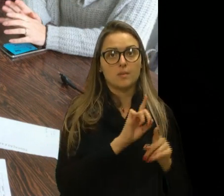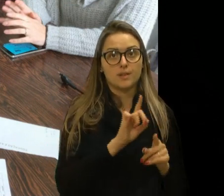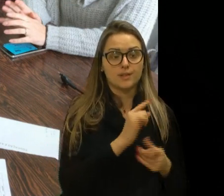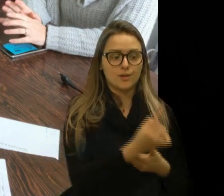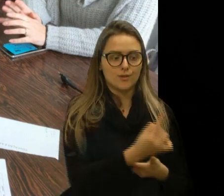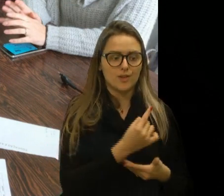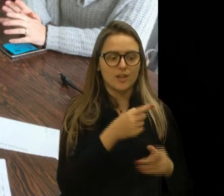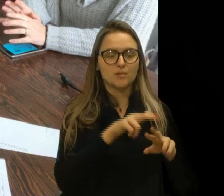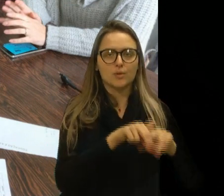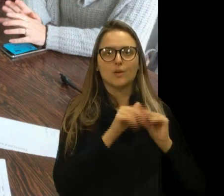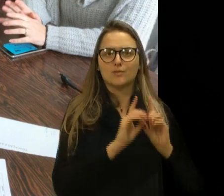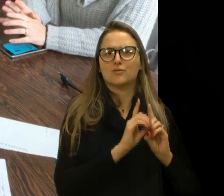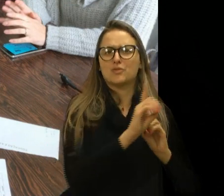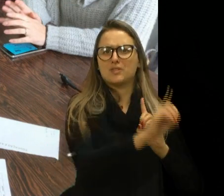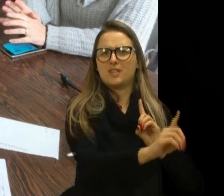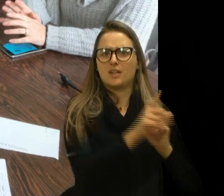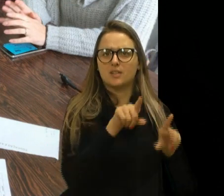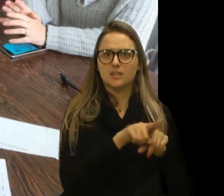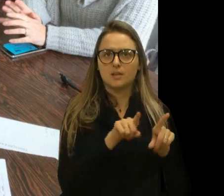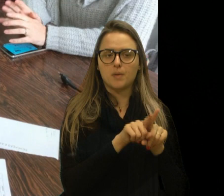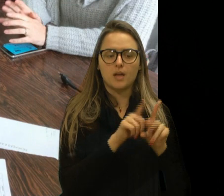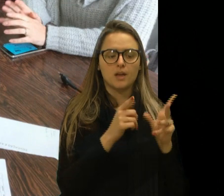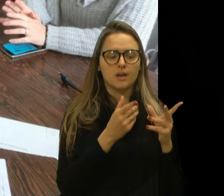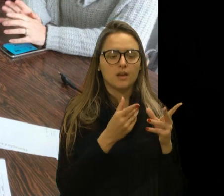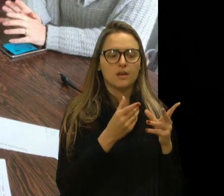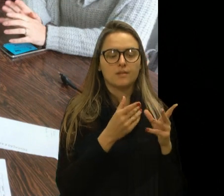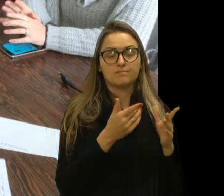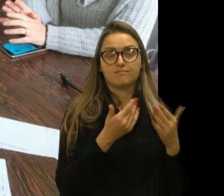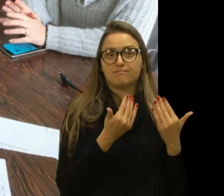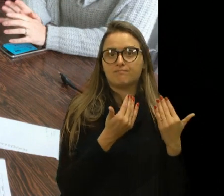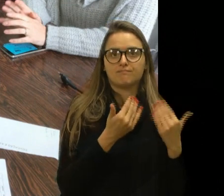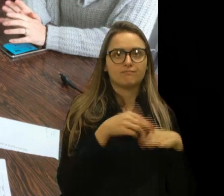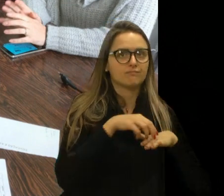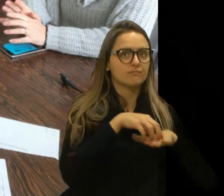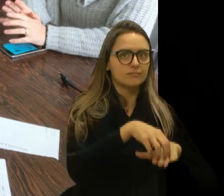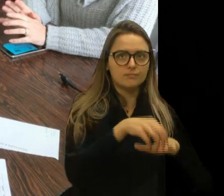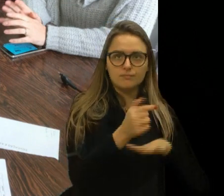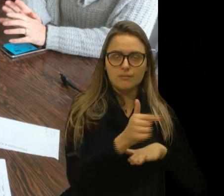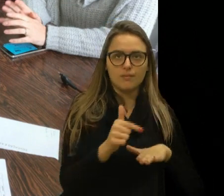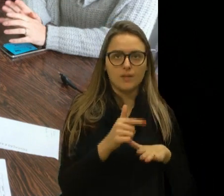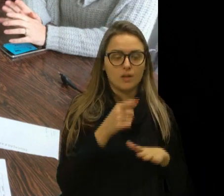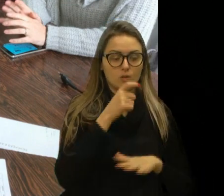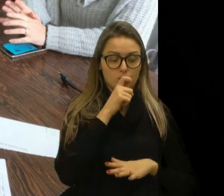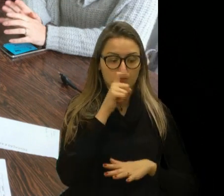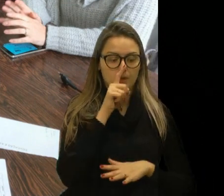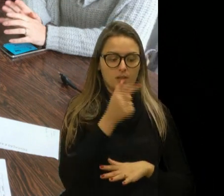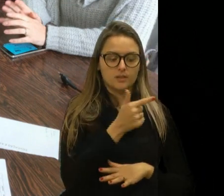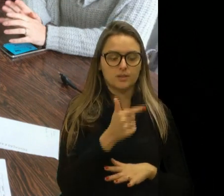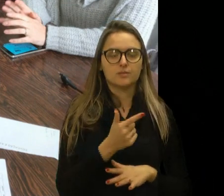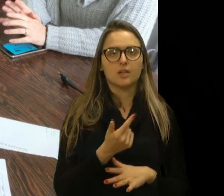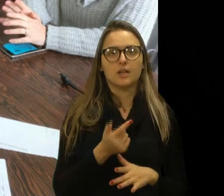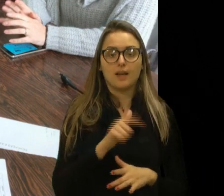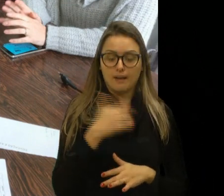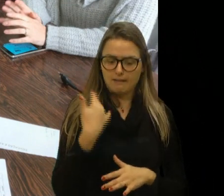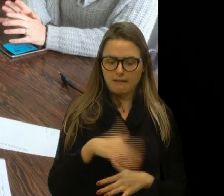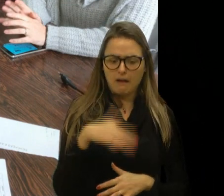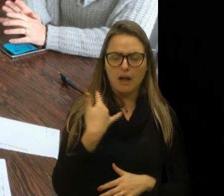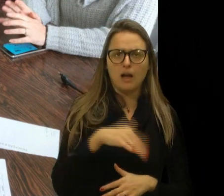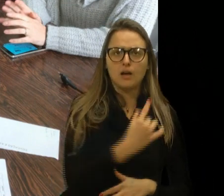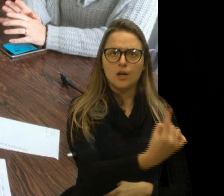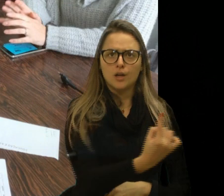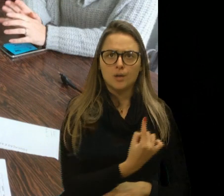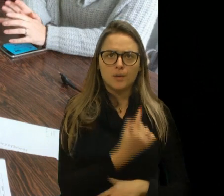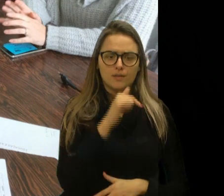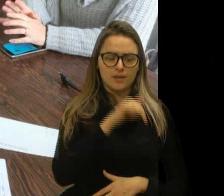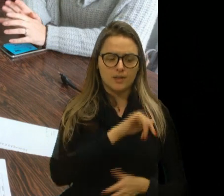custo, pela distância do transporte. Muitos pais, muitas vezes, não têm, é caro, muitas vezes, para vir até aqui